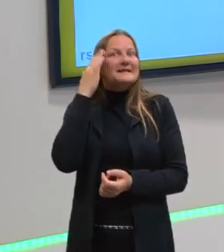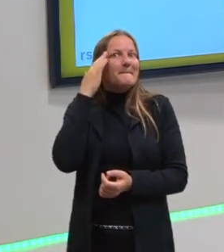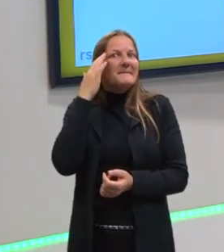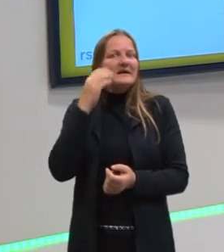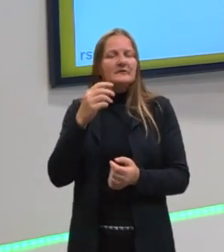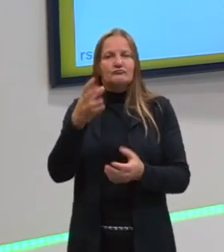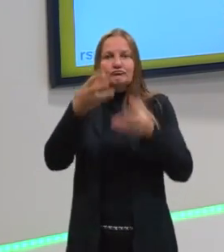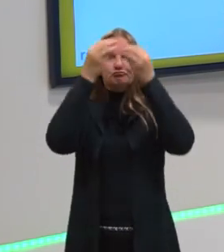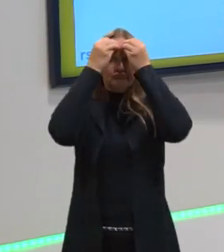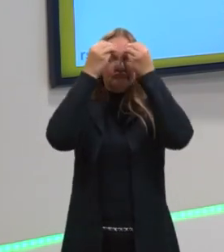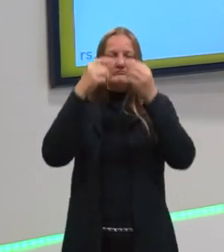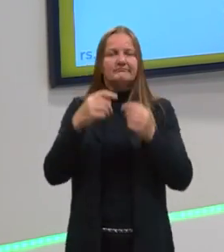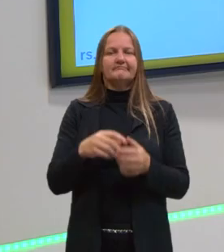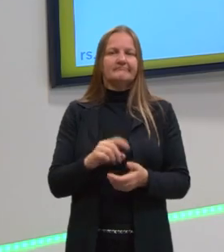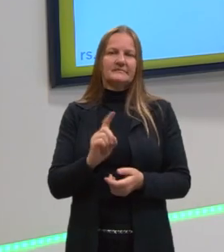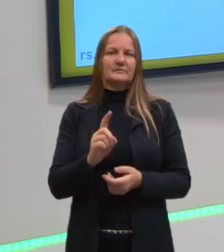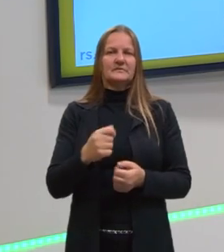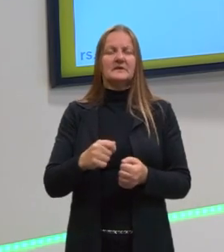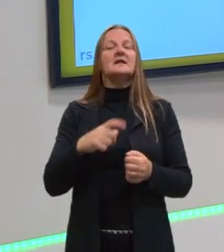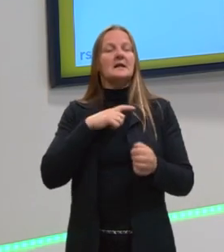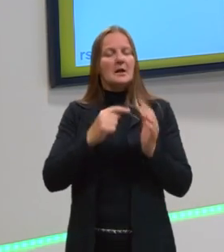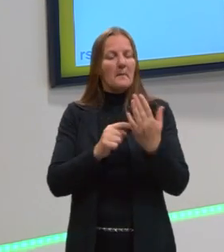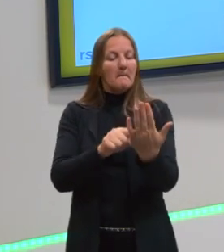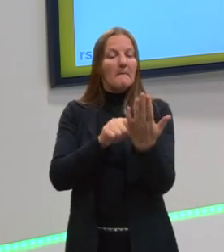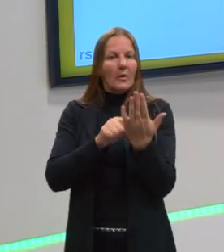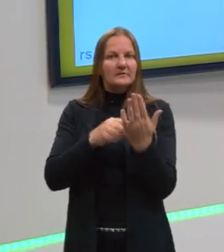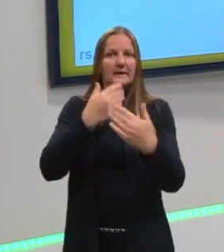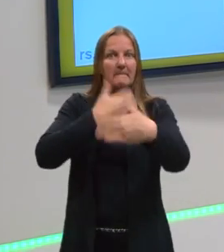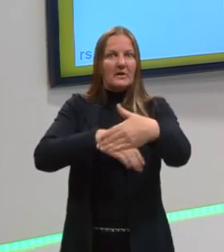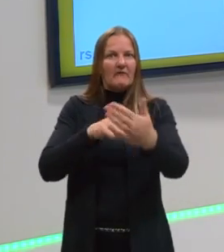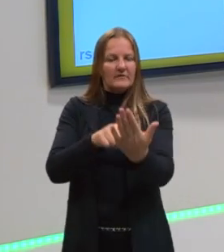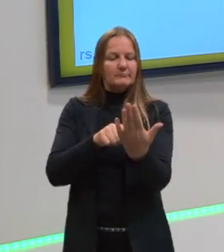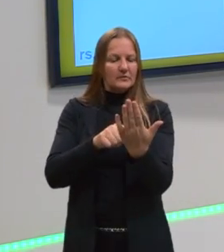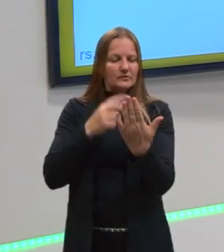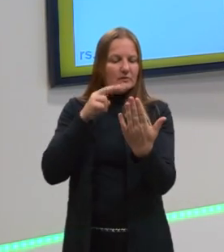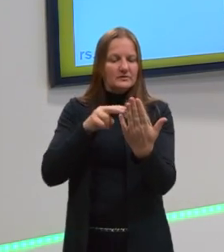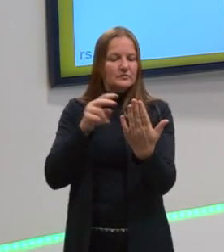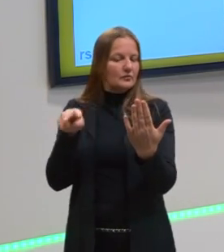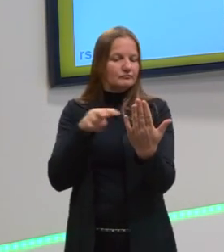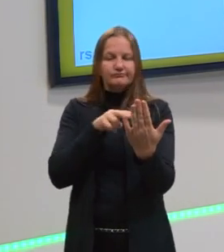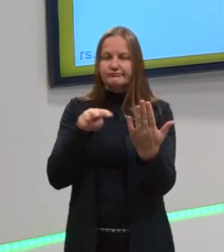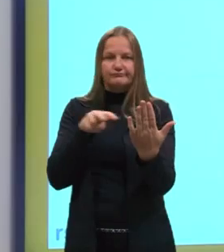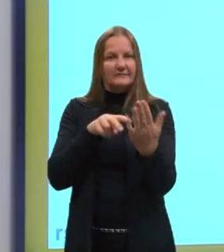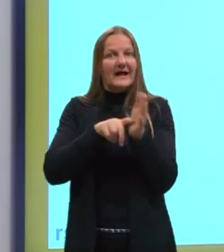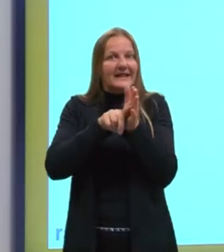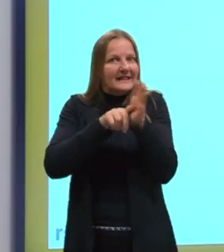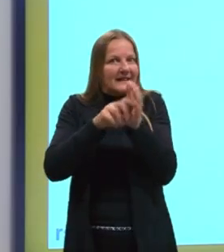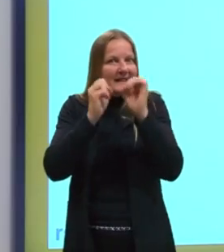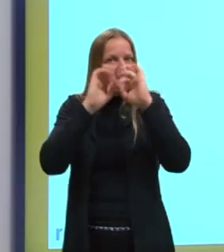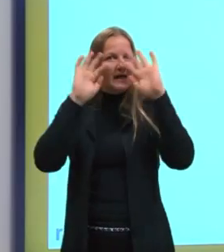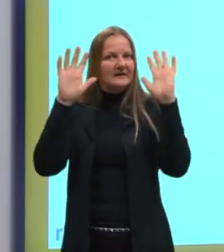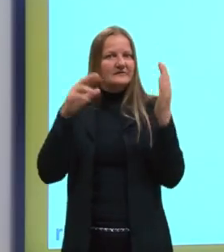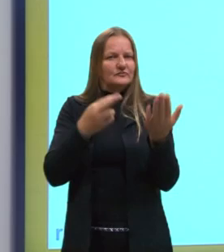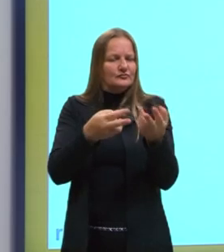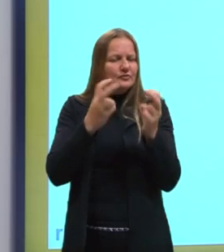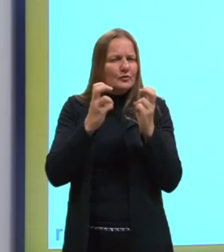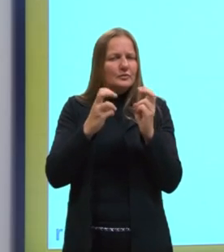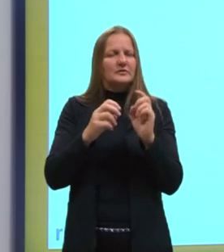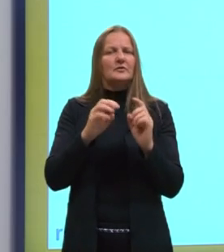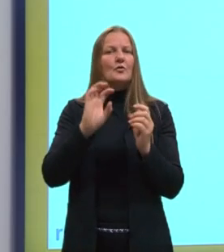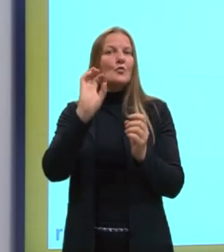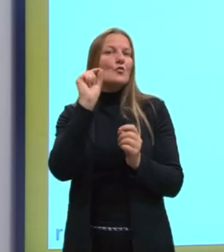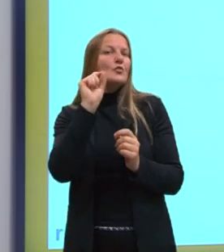como a gente diz, decorar. São valores que vão aparecer para vocês lá. Você só tem que reconhecer o fenômeno